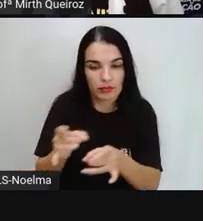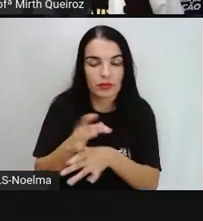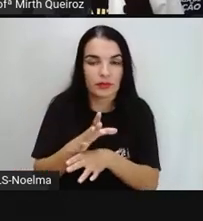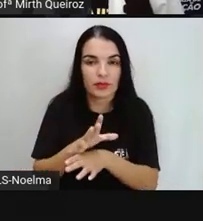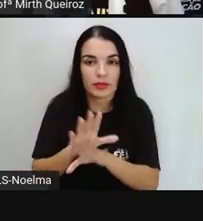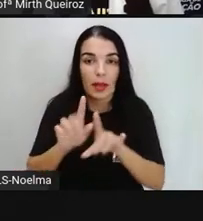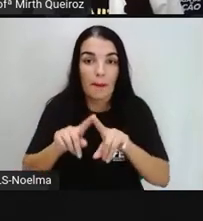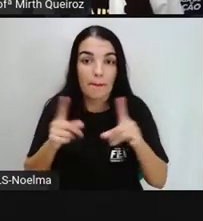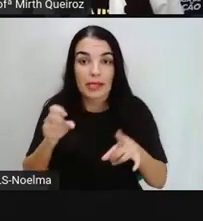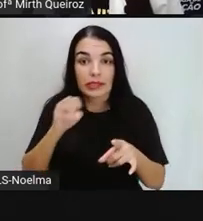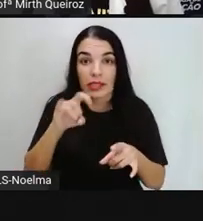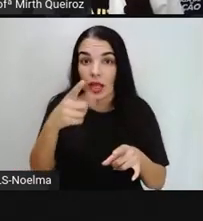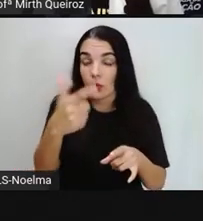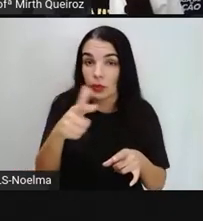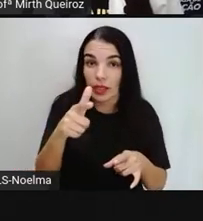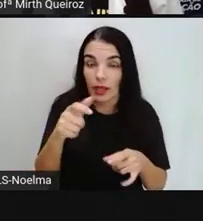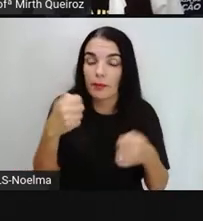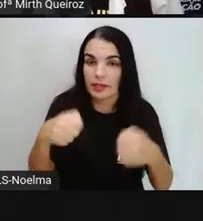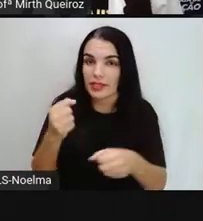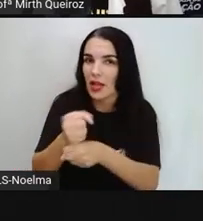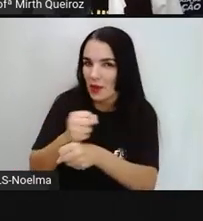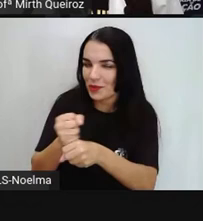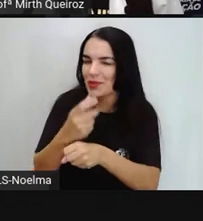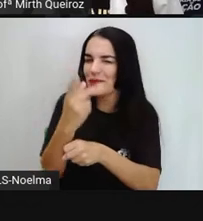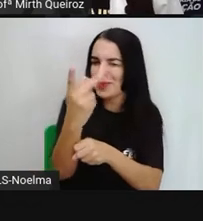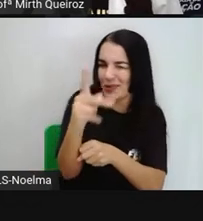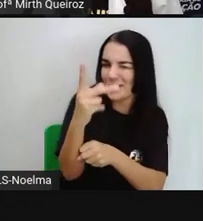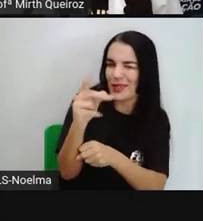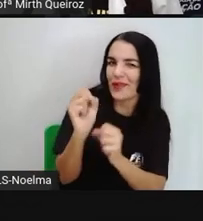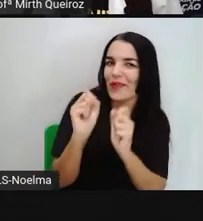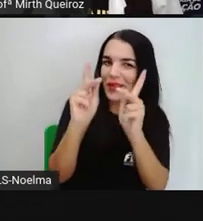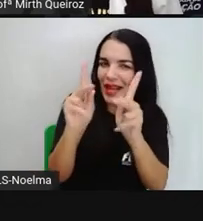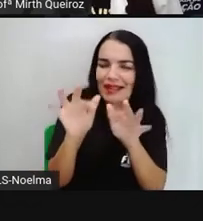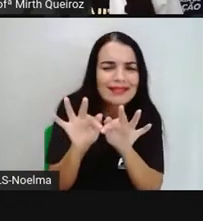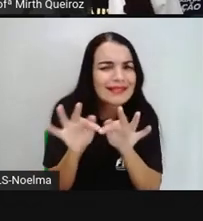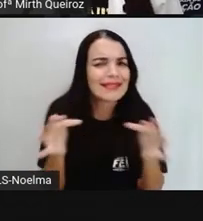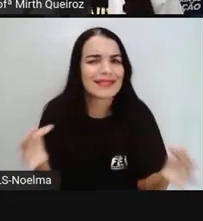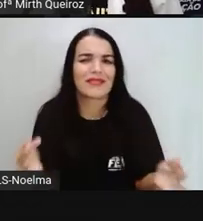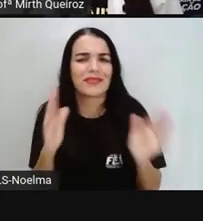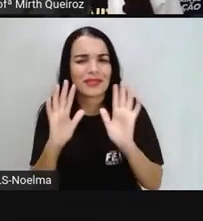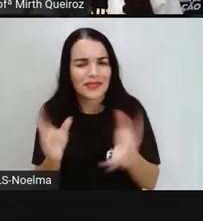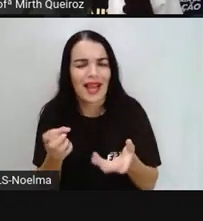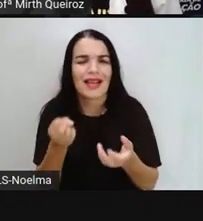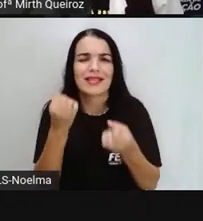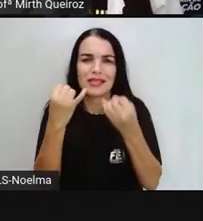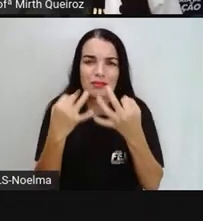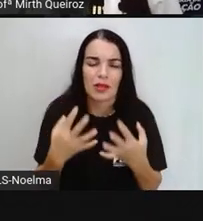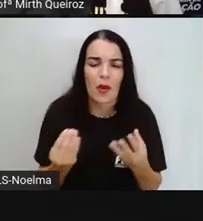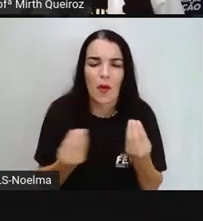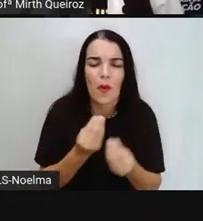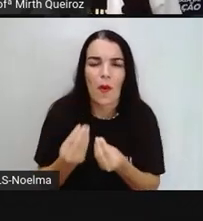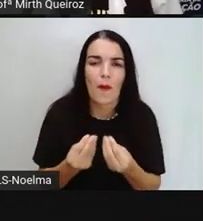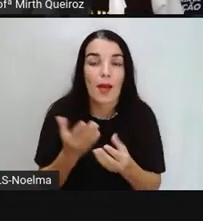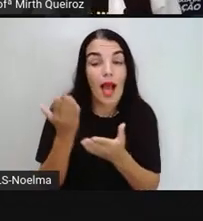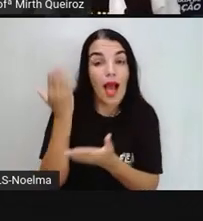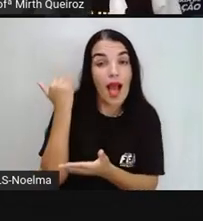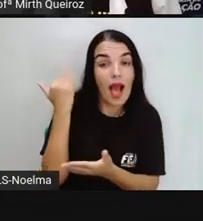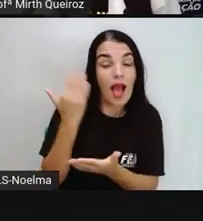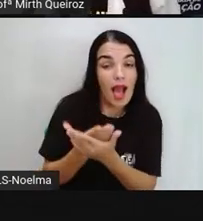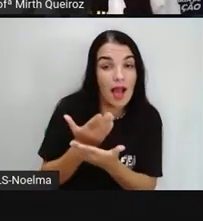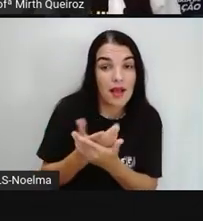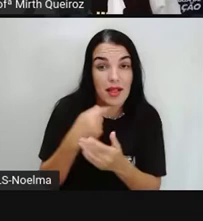tenha, construa um para você. É simples, né? Construir o tangrã. E na aula